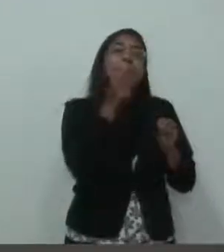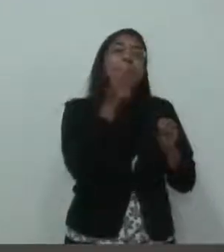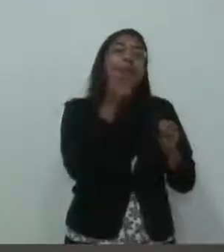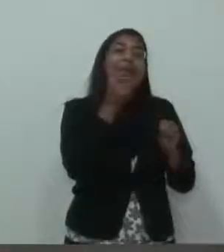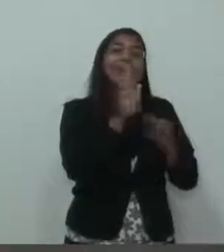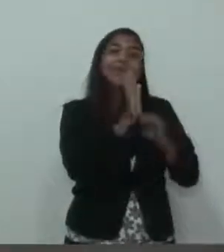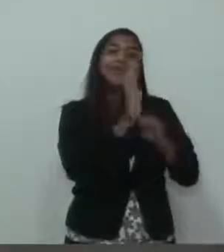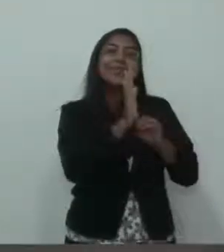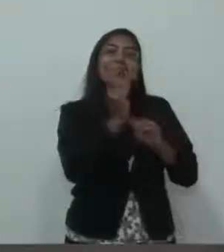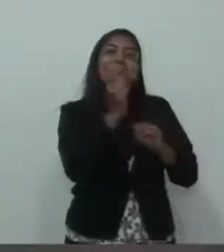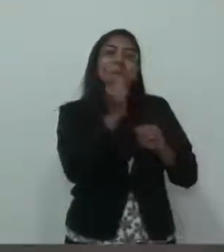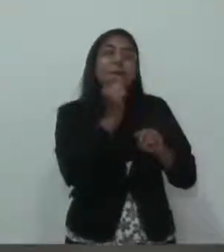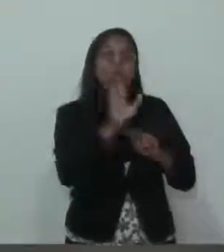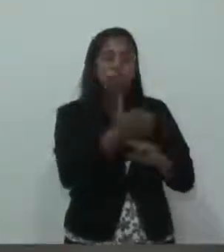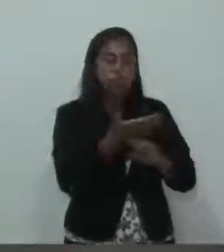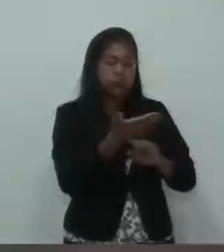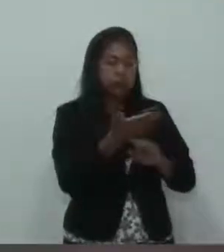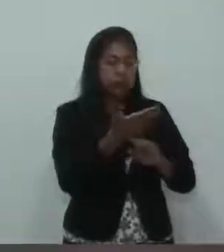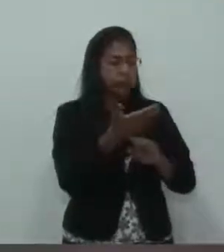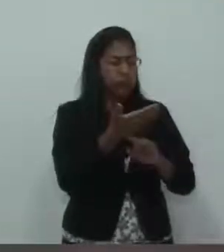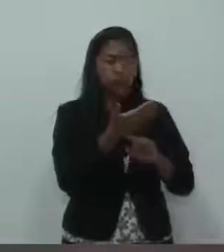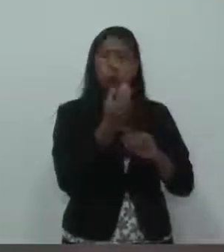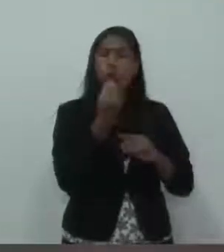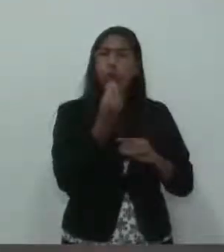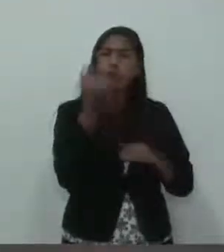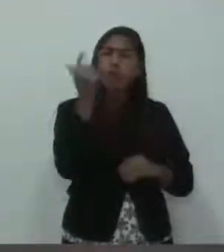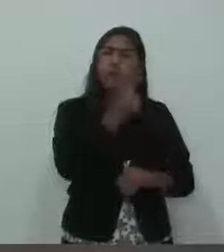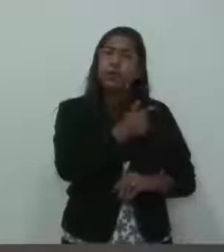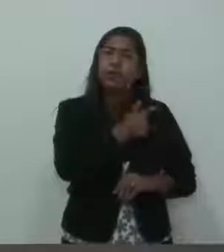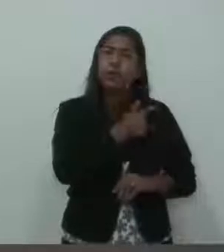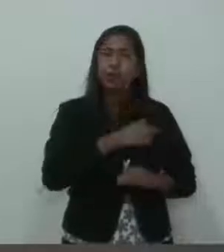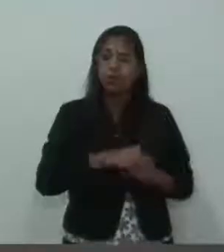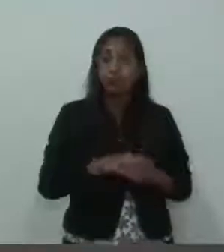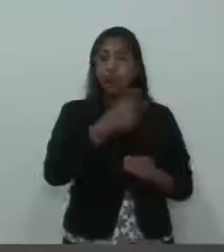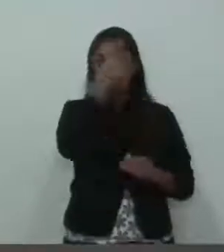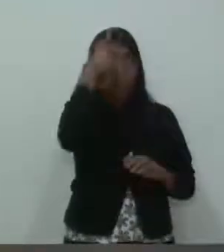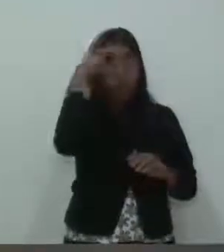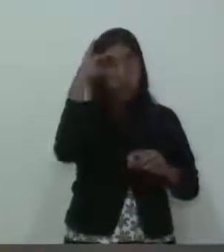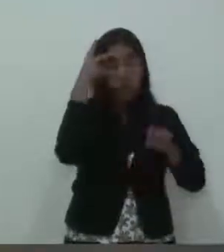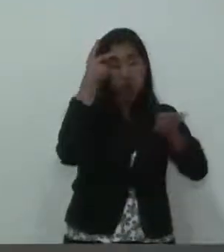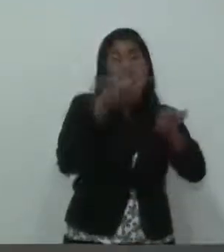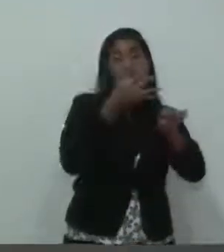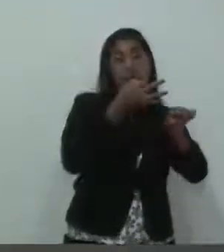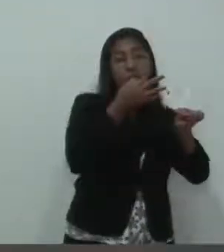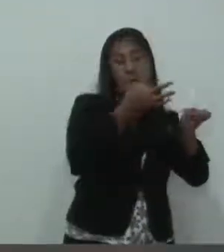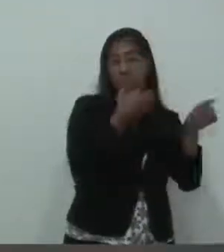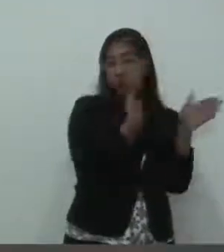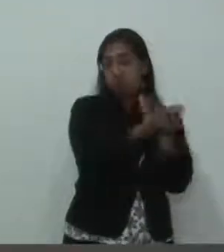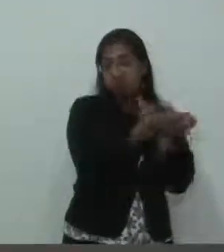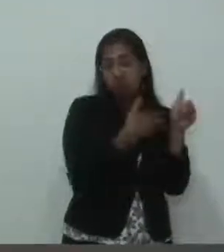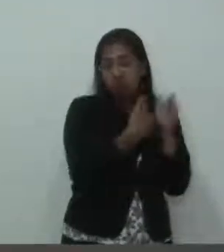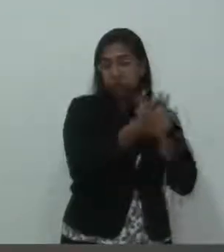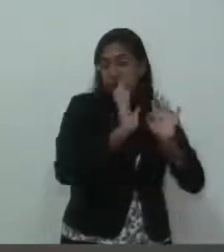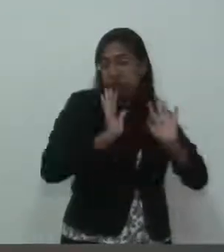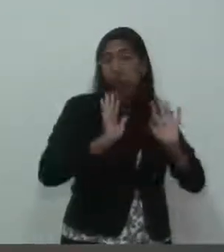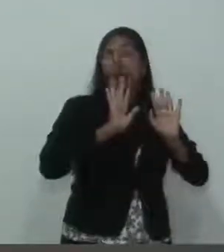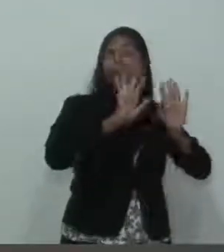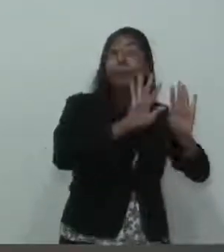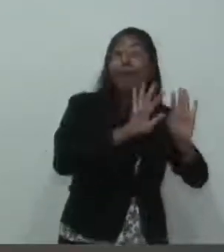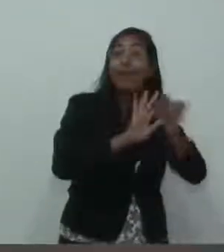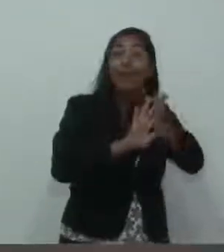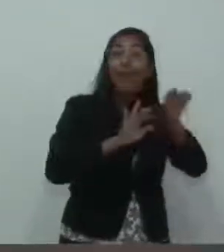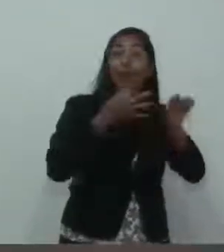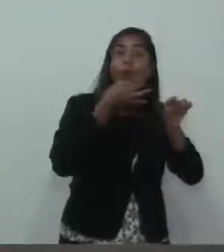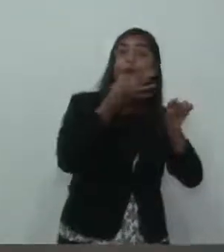vêem o ridículo. A pessoa pode ter a opinião que ela quiser, mas que seja em cima de fatos reais.